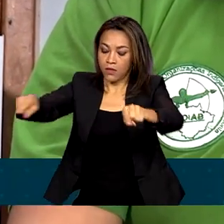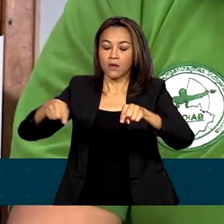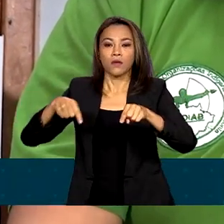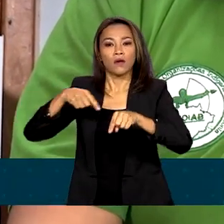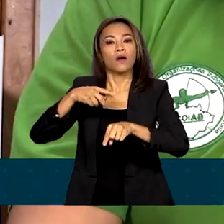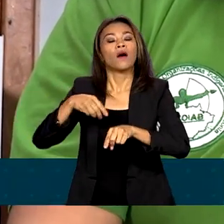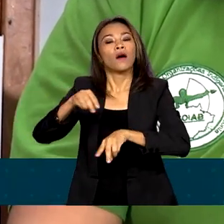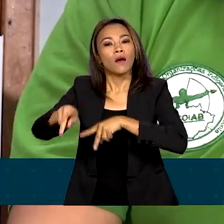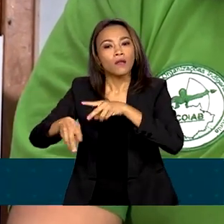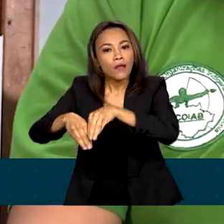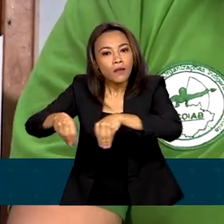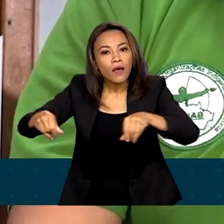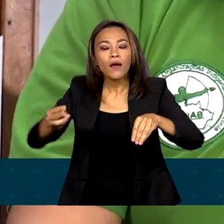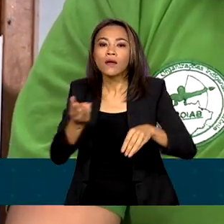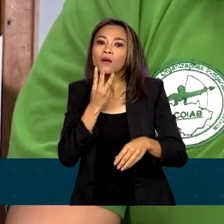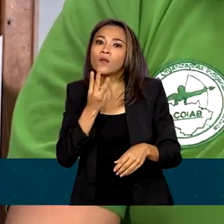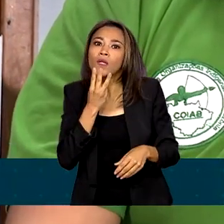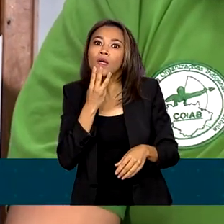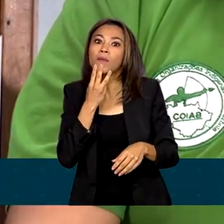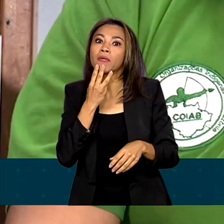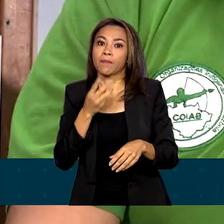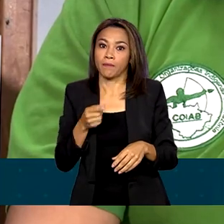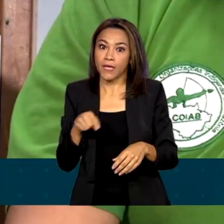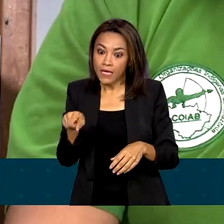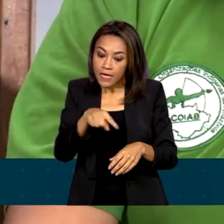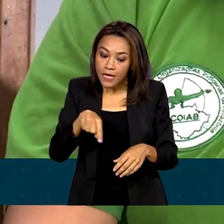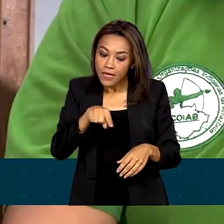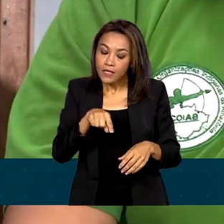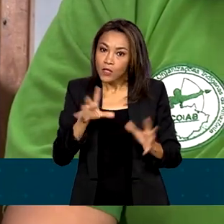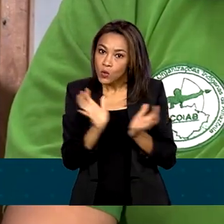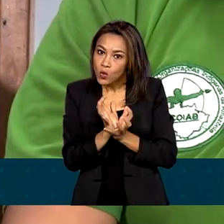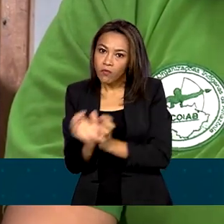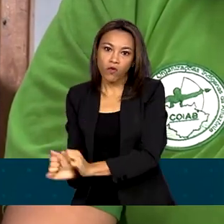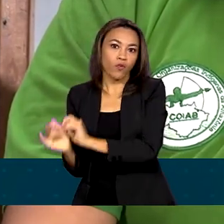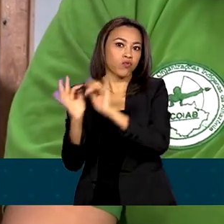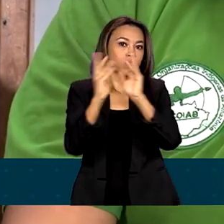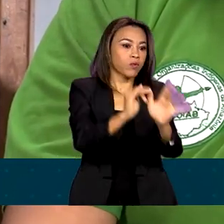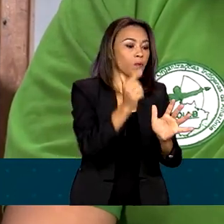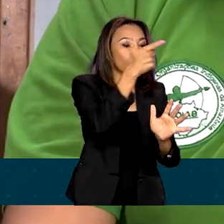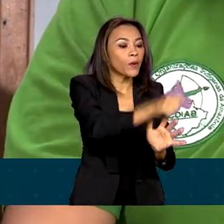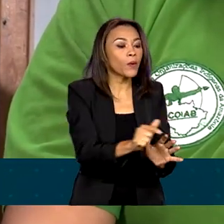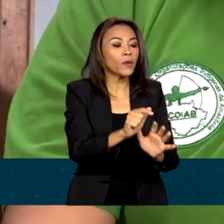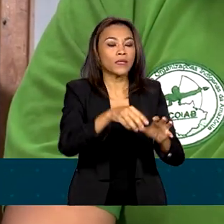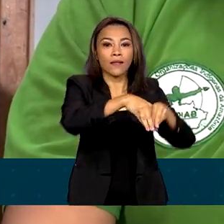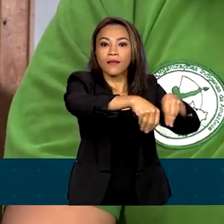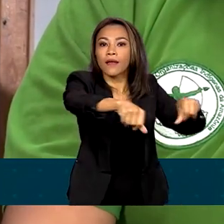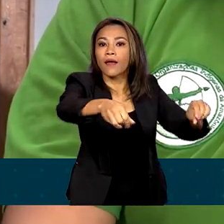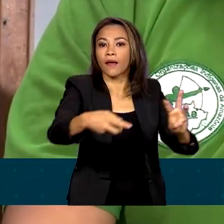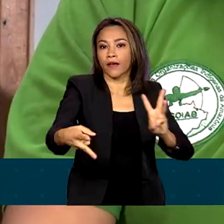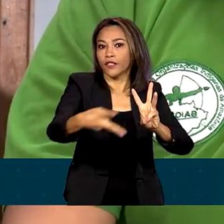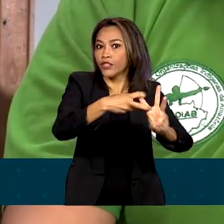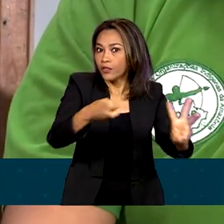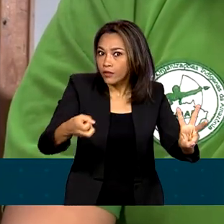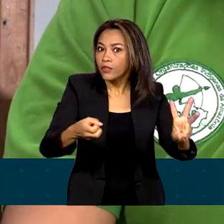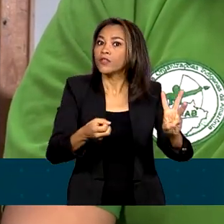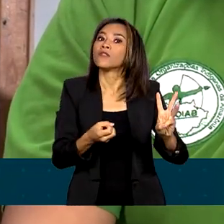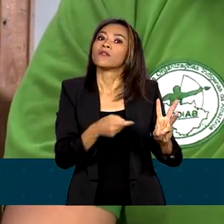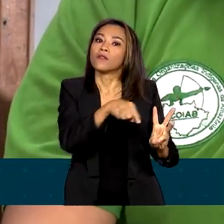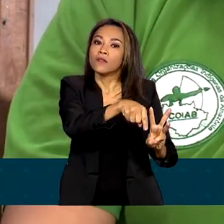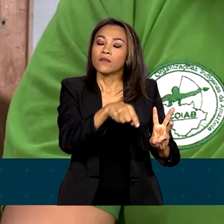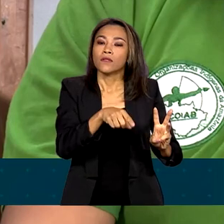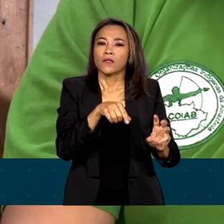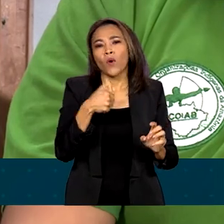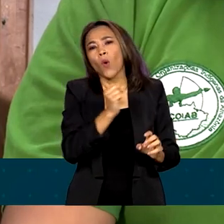grande parte deles, foram para a terra indígena Raposa Serra do Sol. Ou para outros garimpos ilegais que